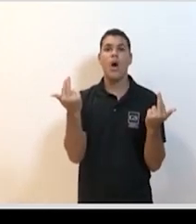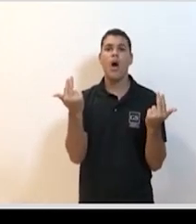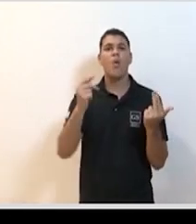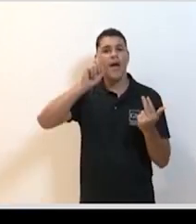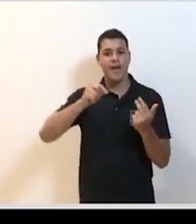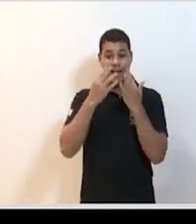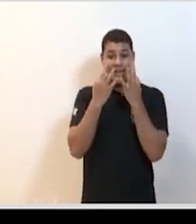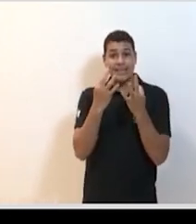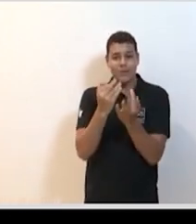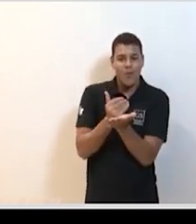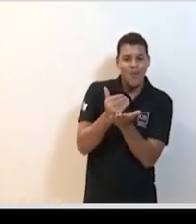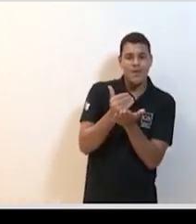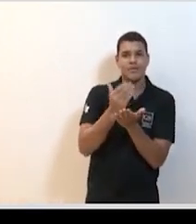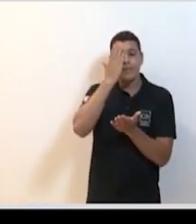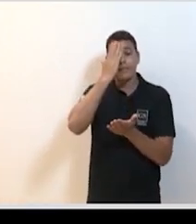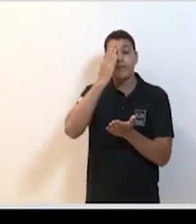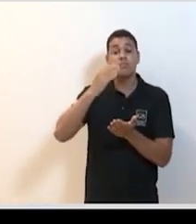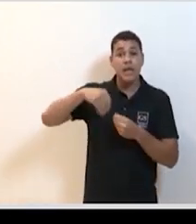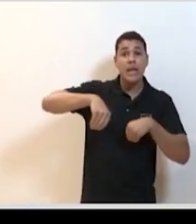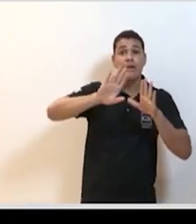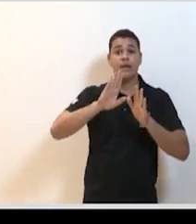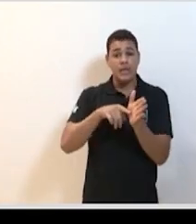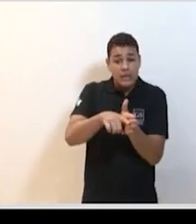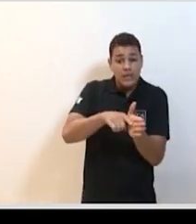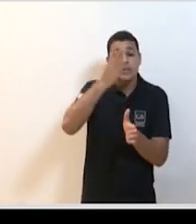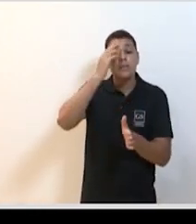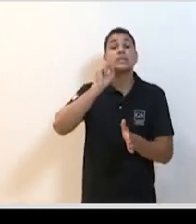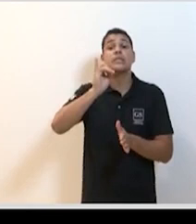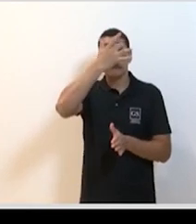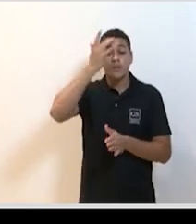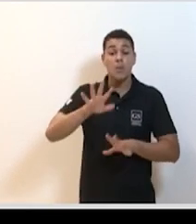primária no sentido de levar teste à população óleo assintomática